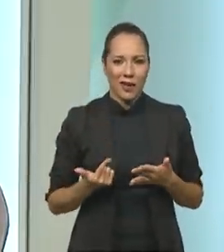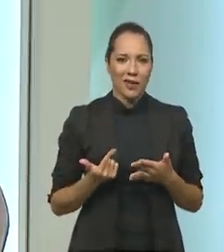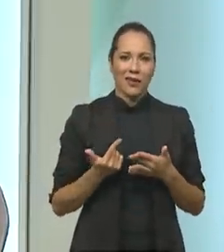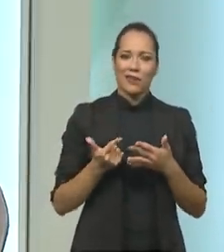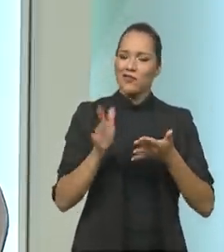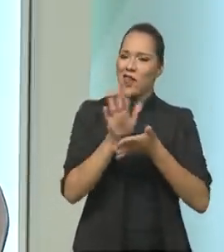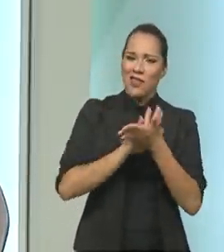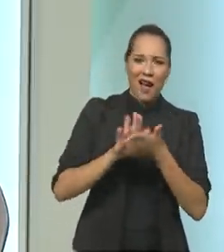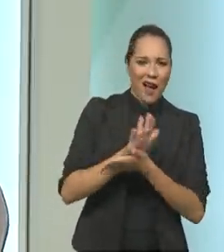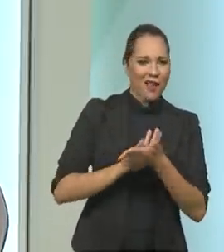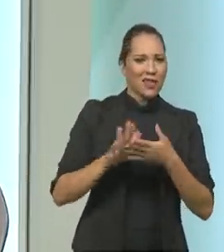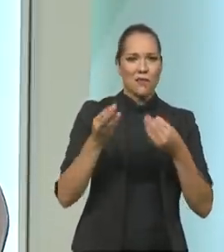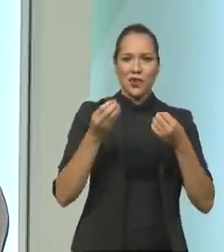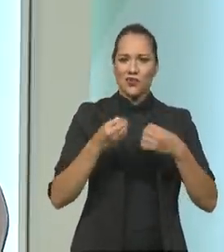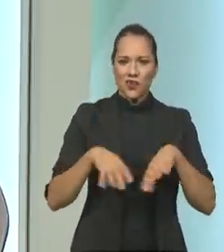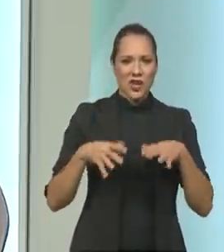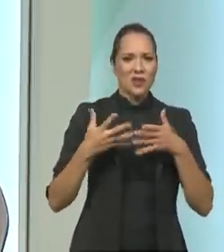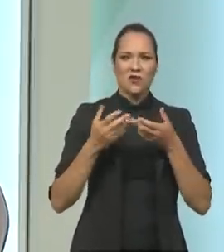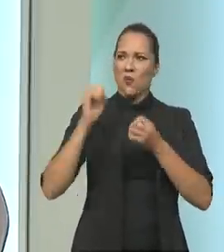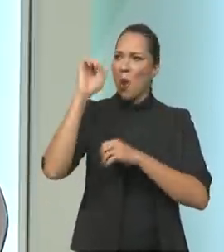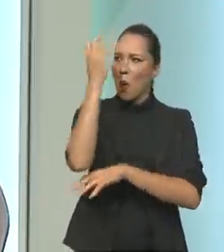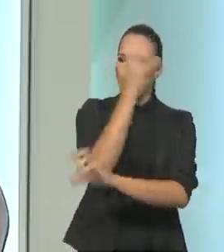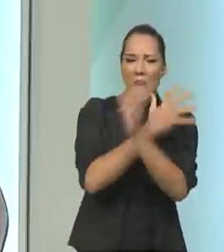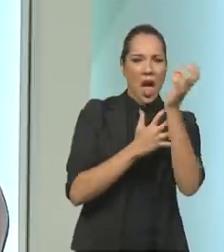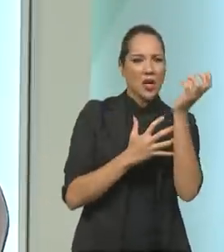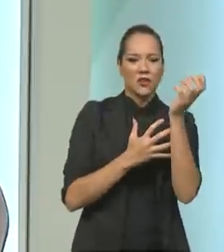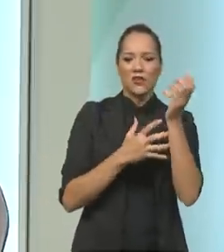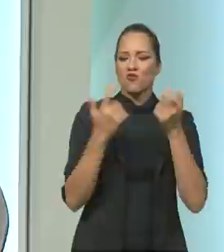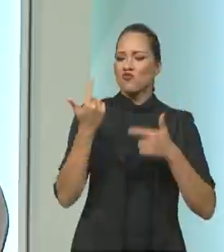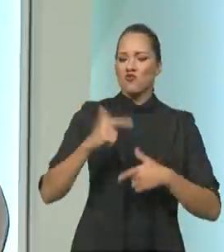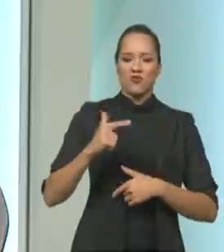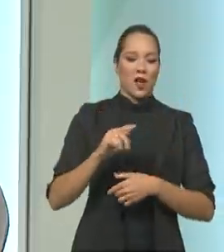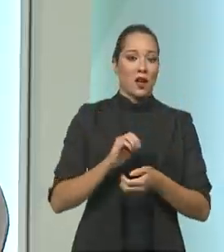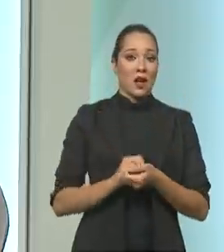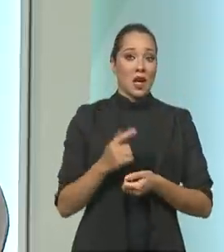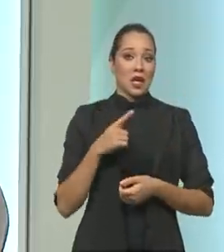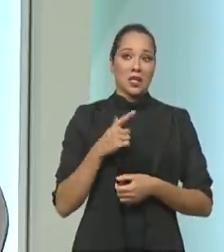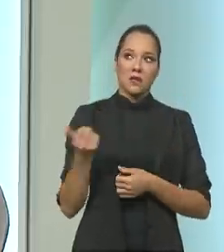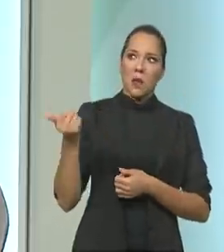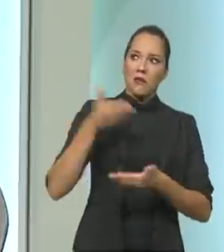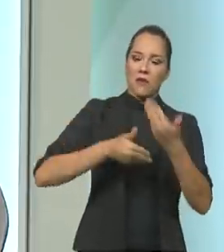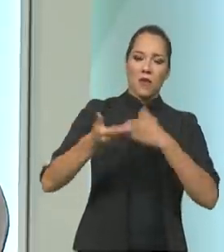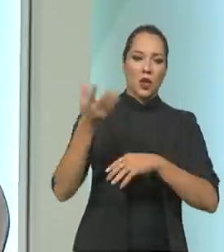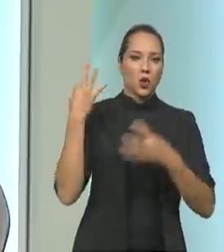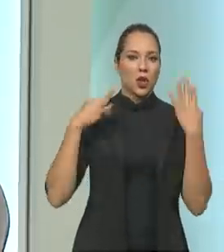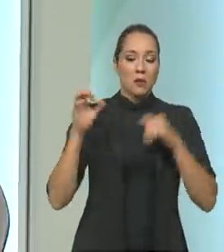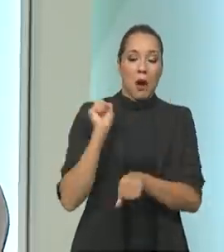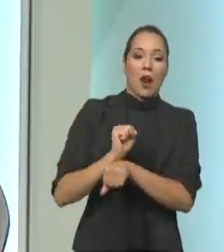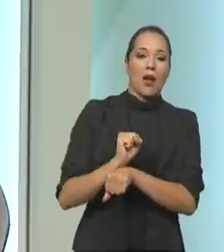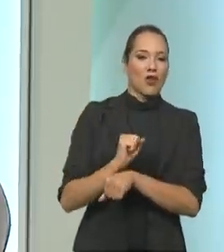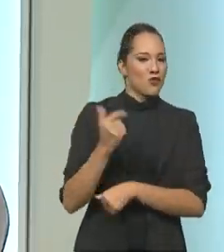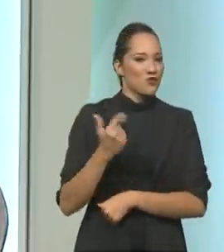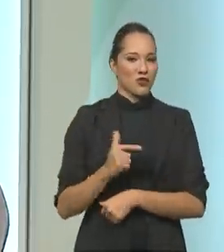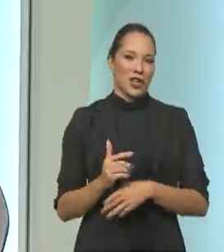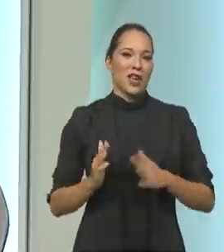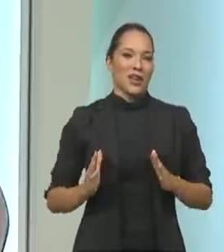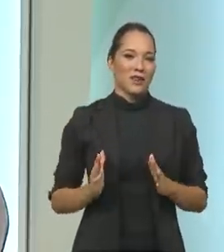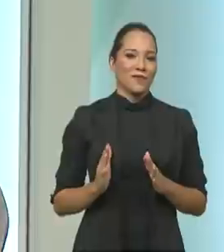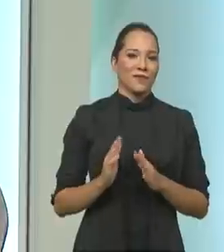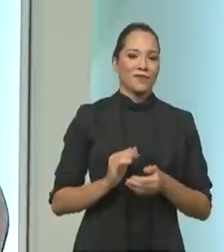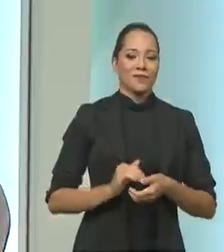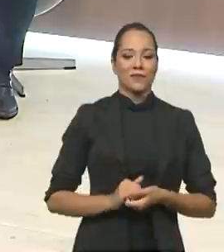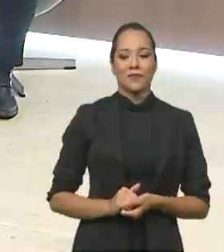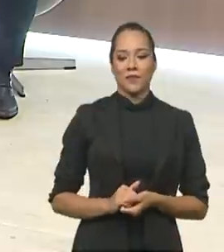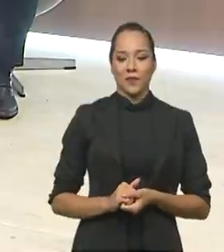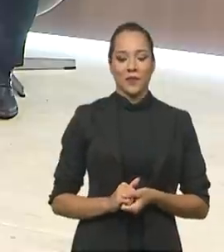temos nada que cause um intervalo na ocupação turística do trade e dos operadores